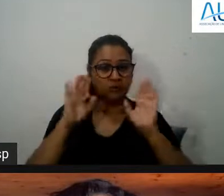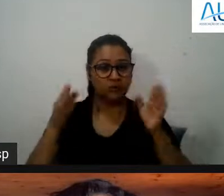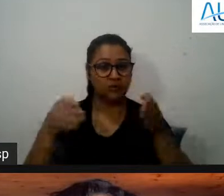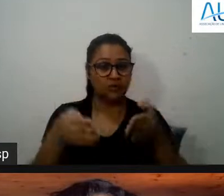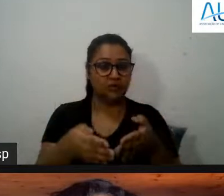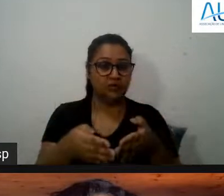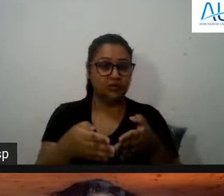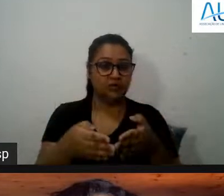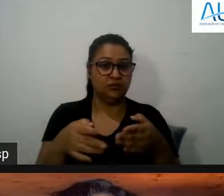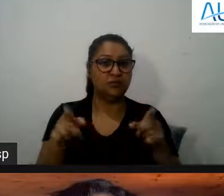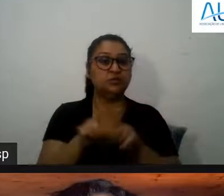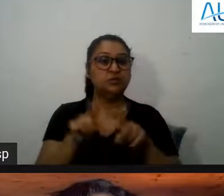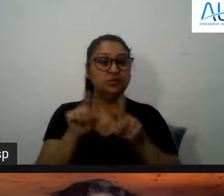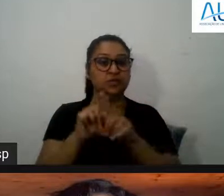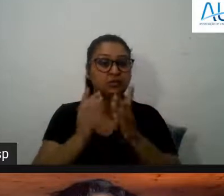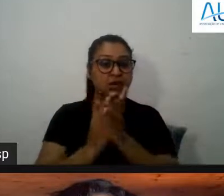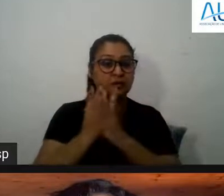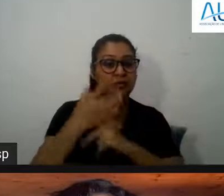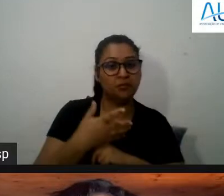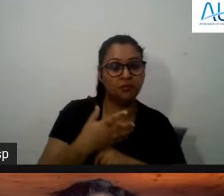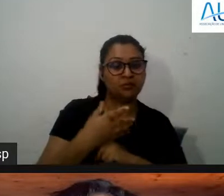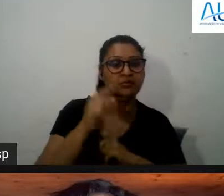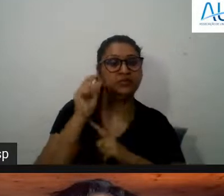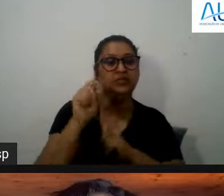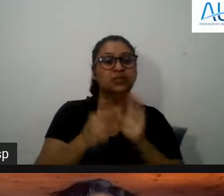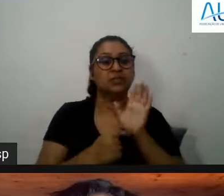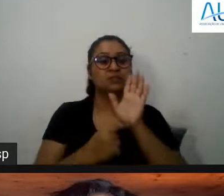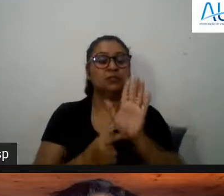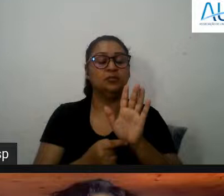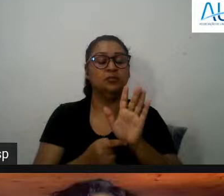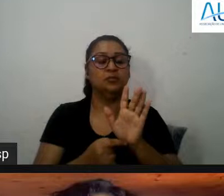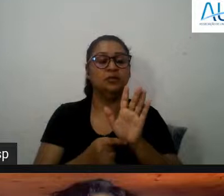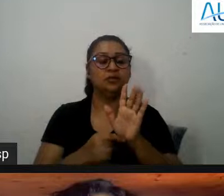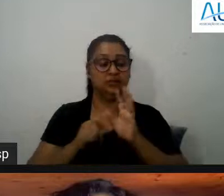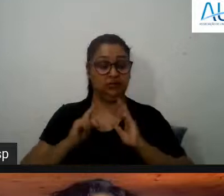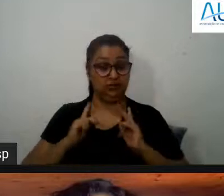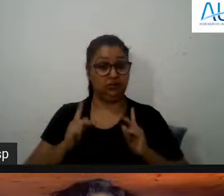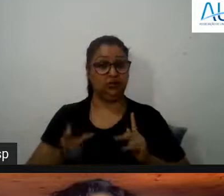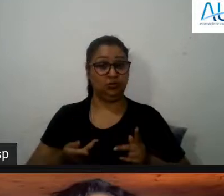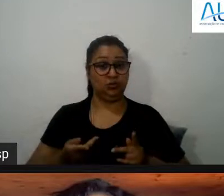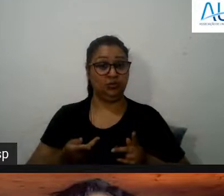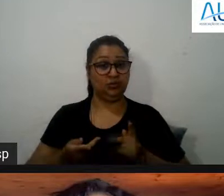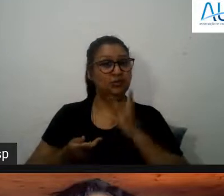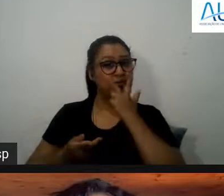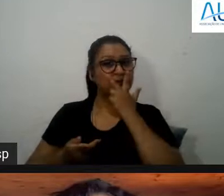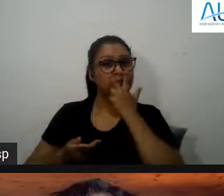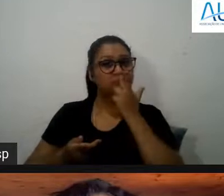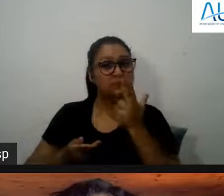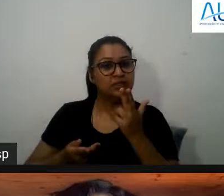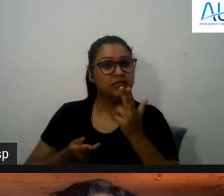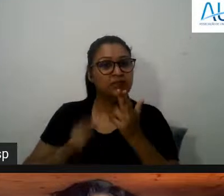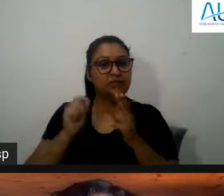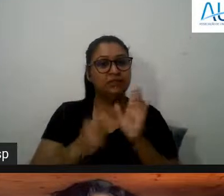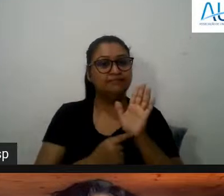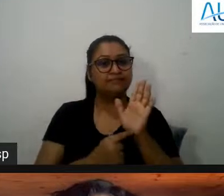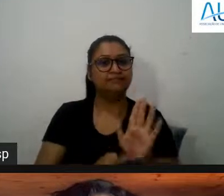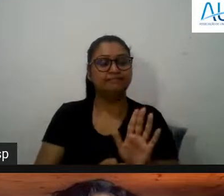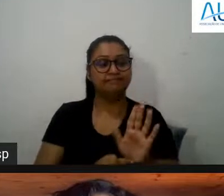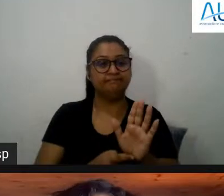e através dos quais o tal desenvolvimento humano parece ser decisivo na linha de Vygotsky